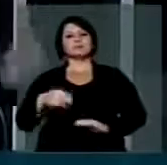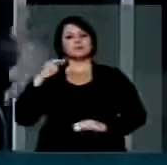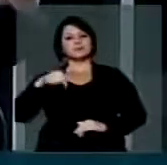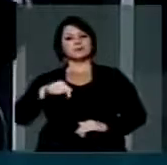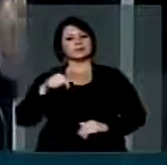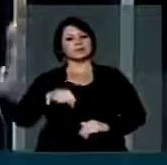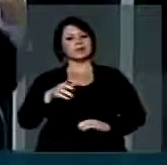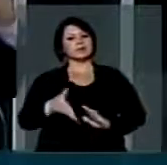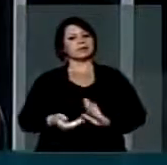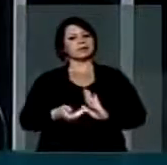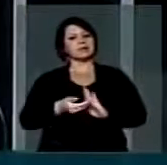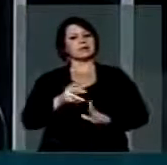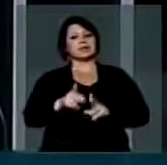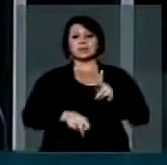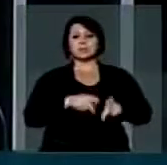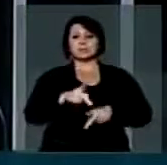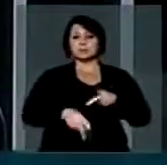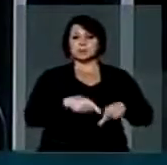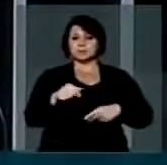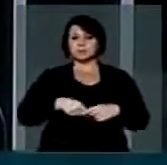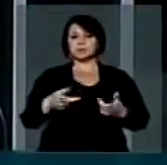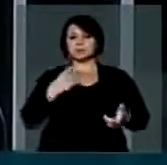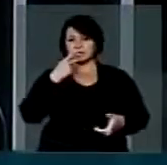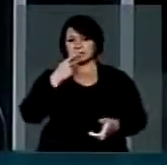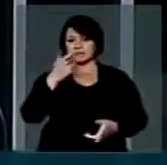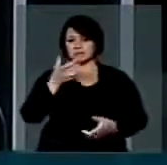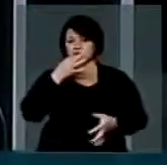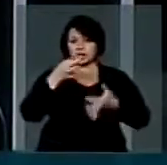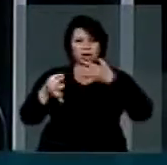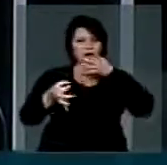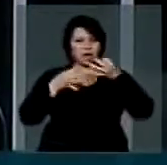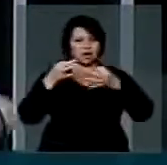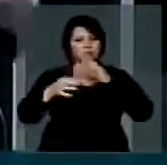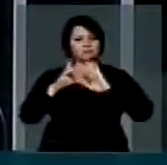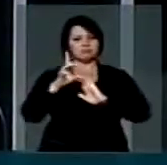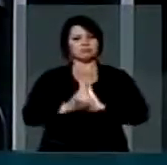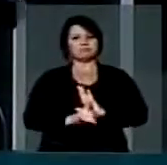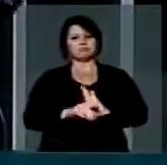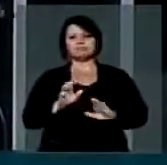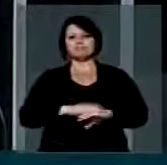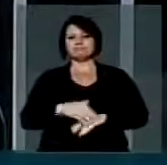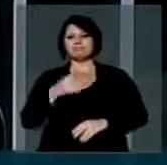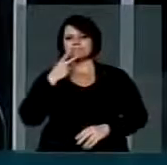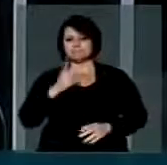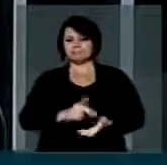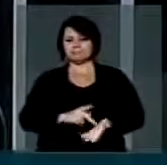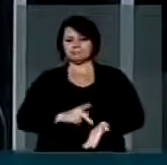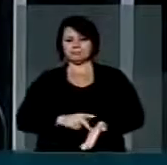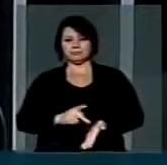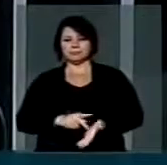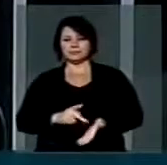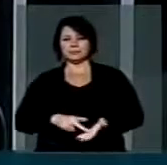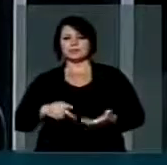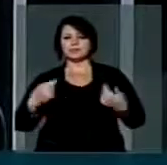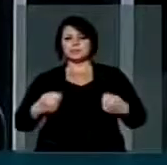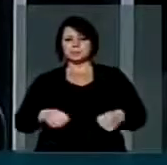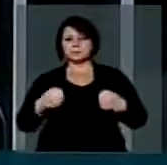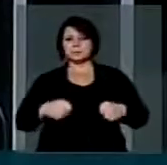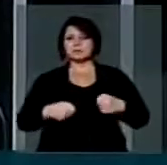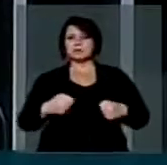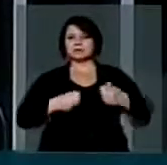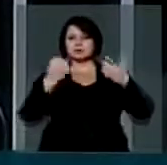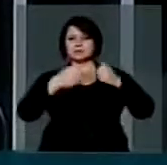é a casa do povo brasileiro e como tal nós queremos debater esses dois decretos. Mas ainda, senhor presidente, é preciso dizer